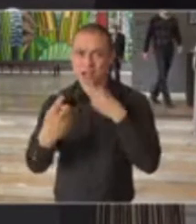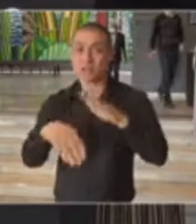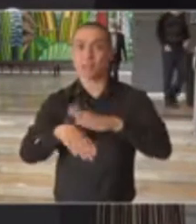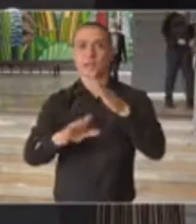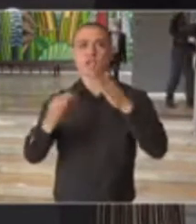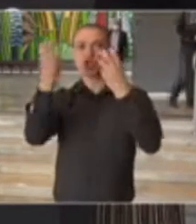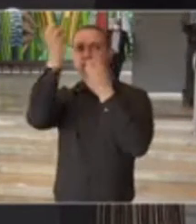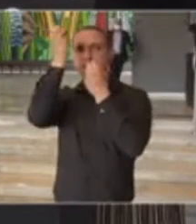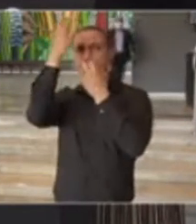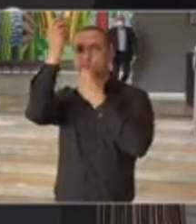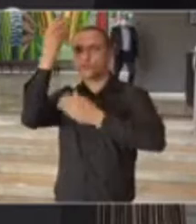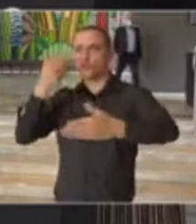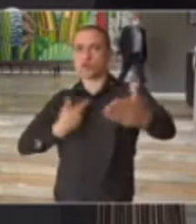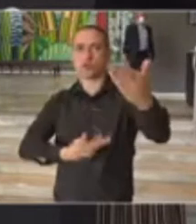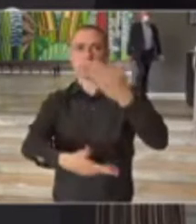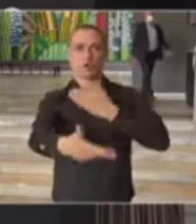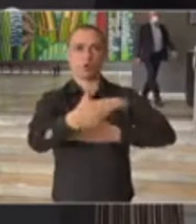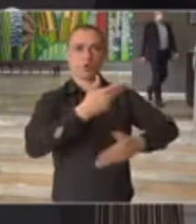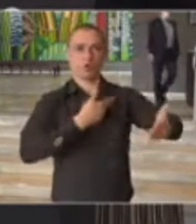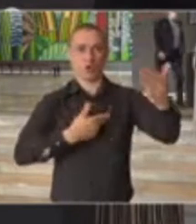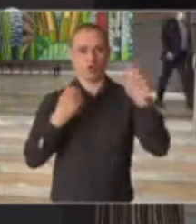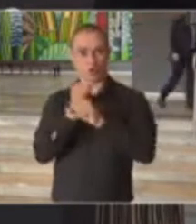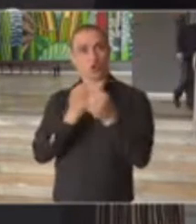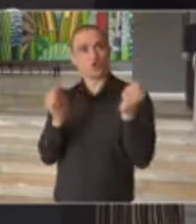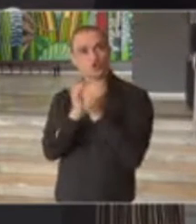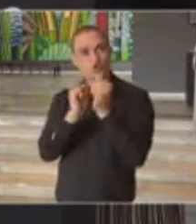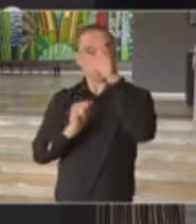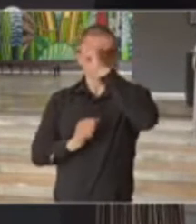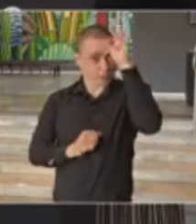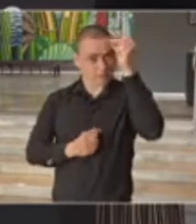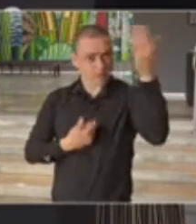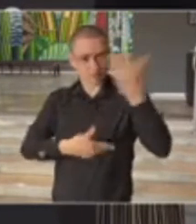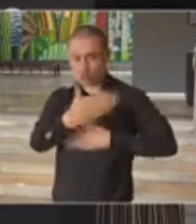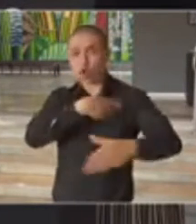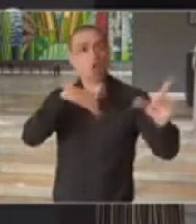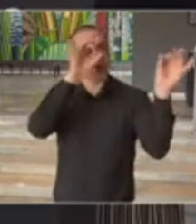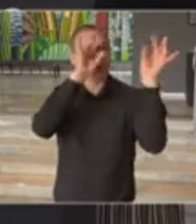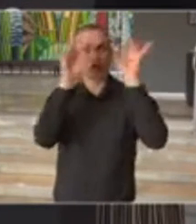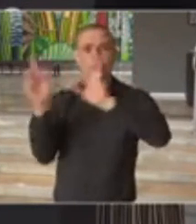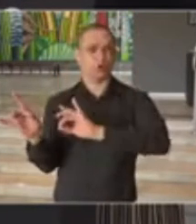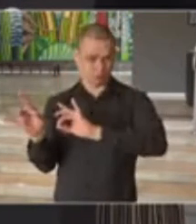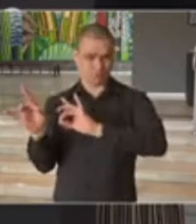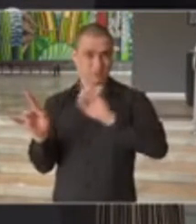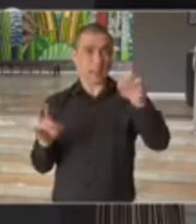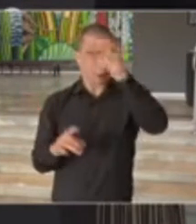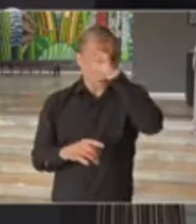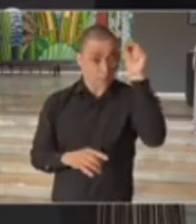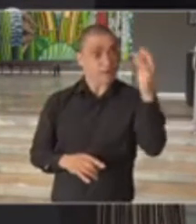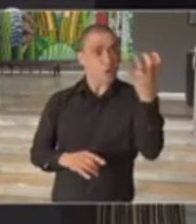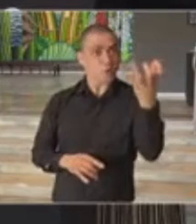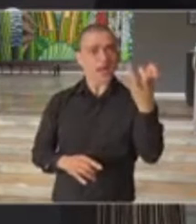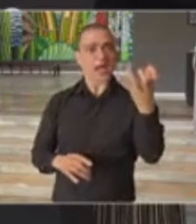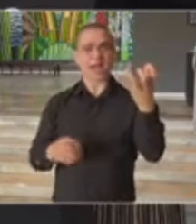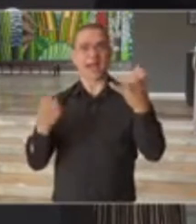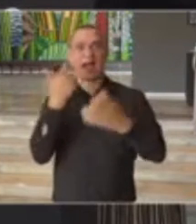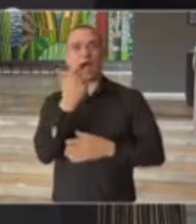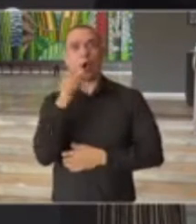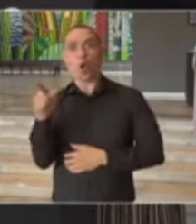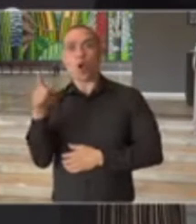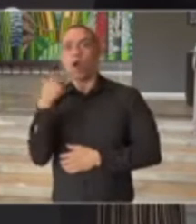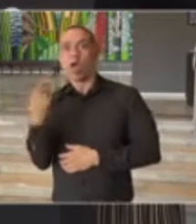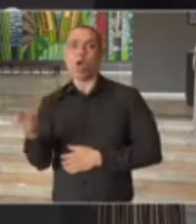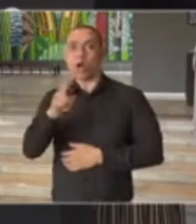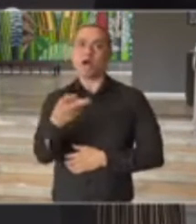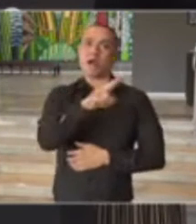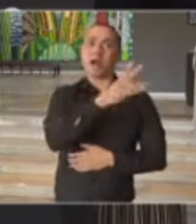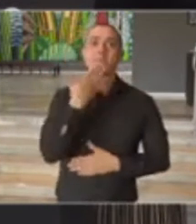fluxo de informações e dessa construção com os prefeitos será diário. Os prefeitos lutando para poder sair das fases que estão, para